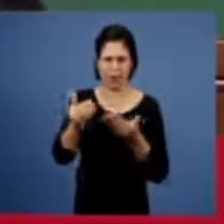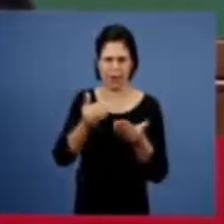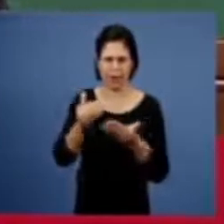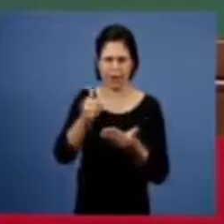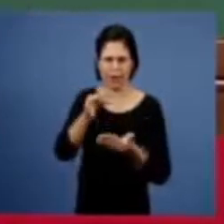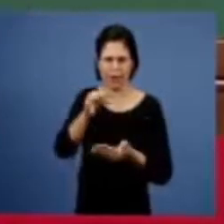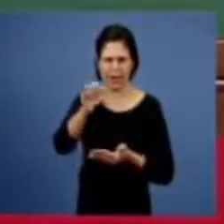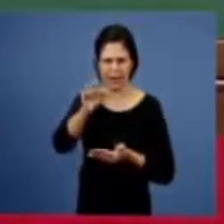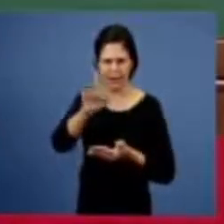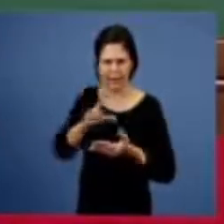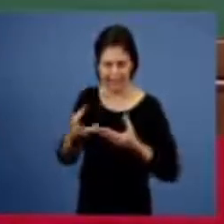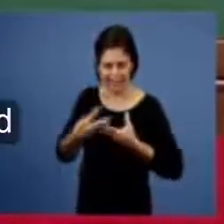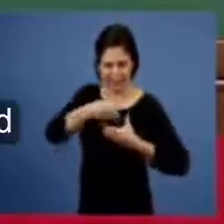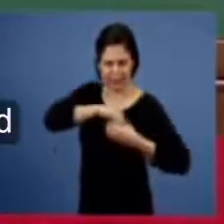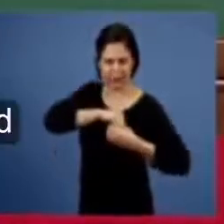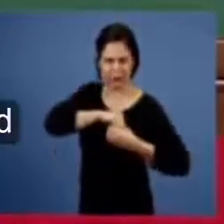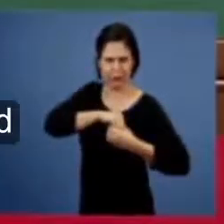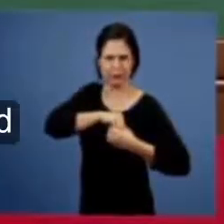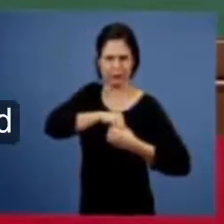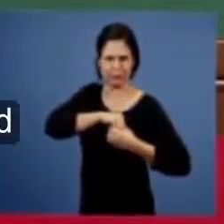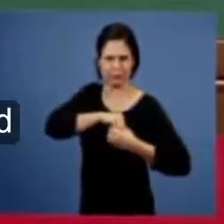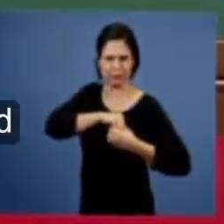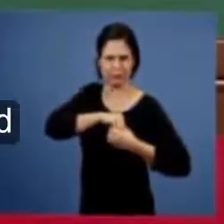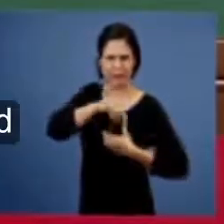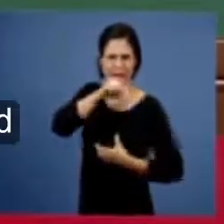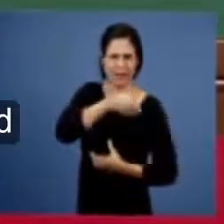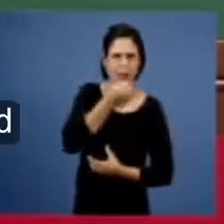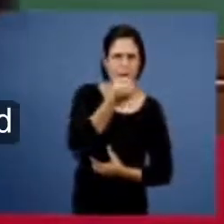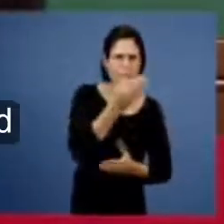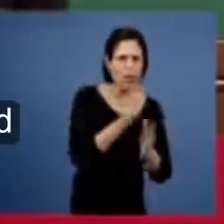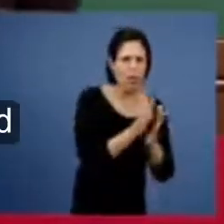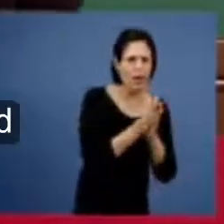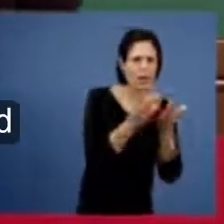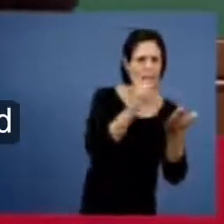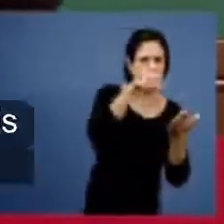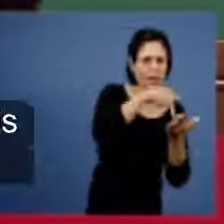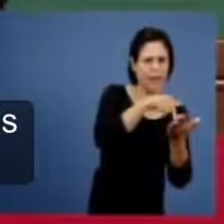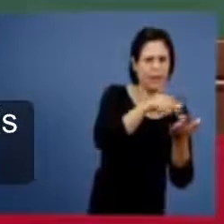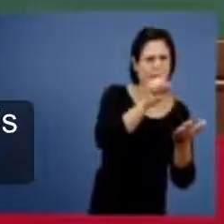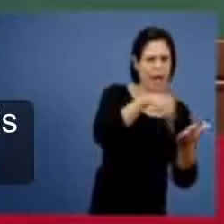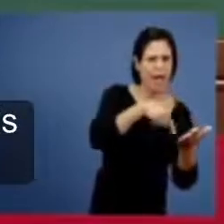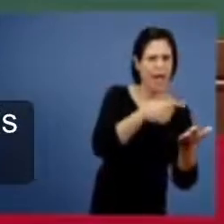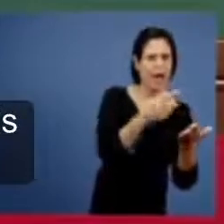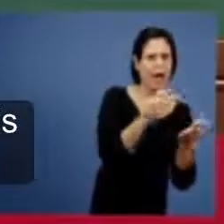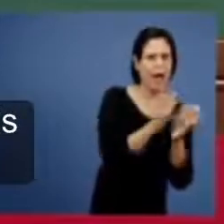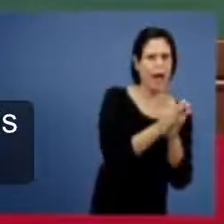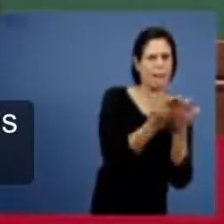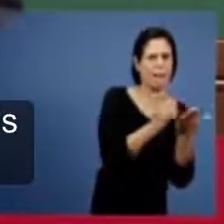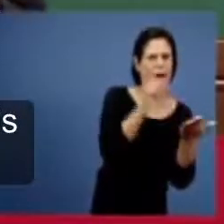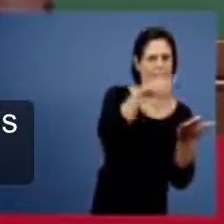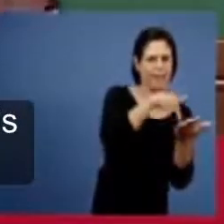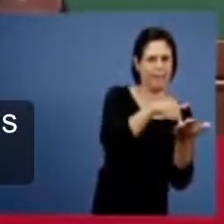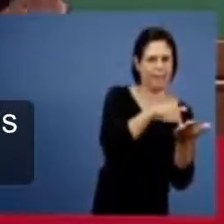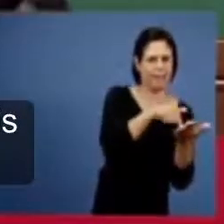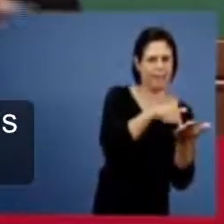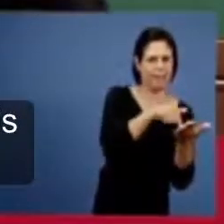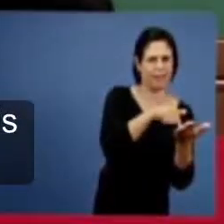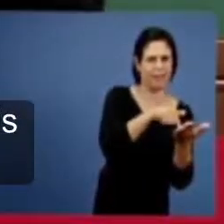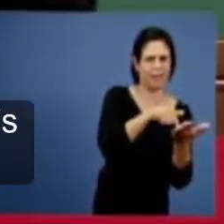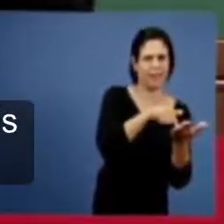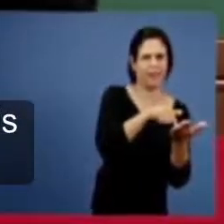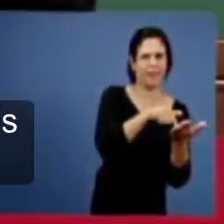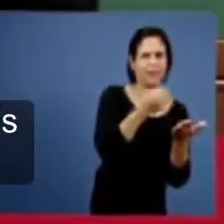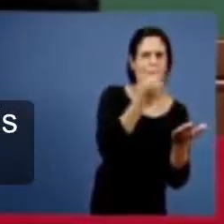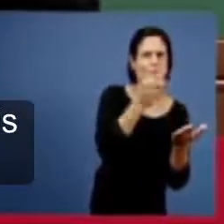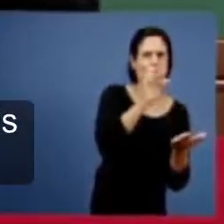intrínseca então no primeiro caso a boa semente é a palavra o grão de mostarda a fé na boa semente